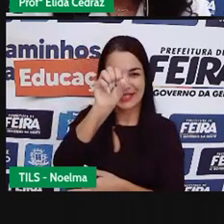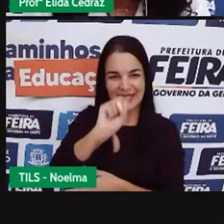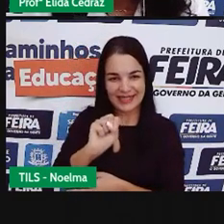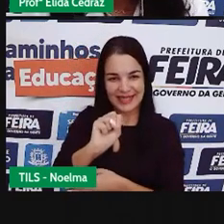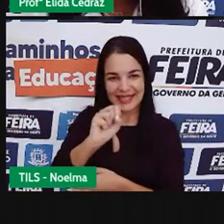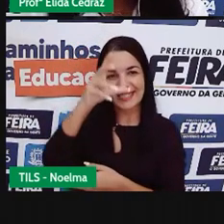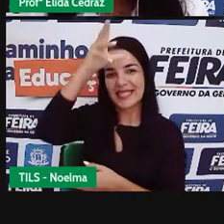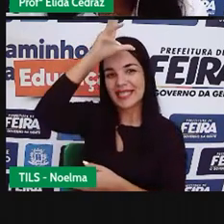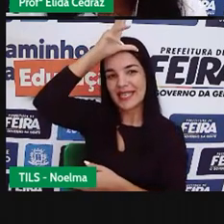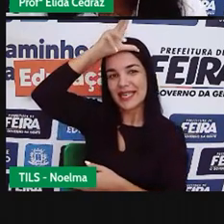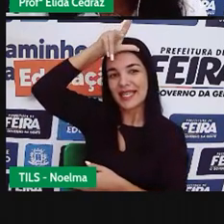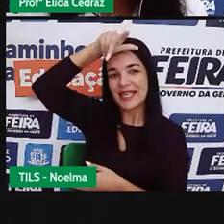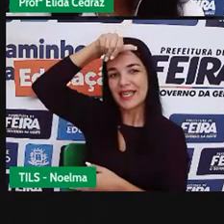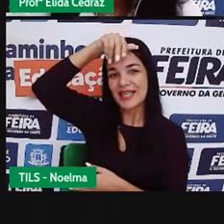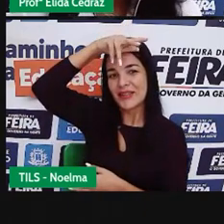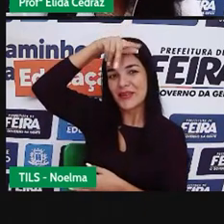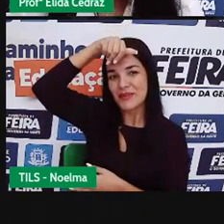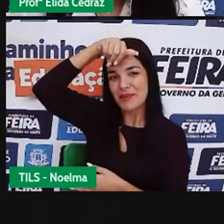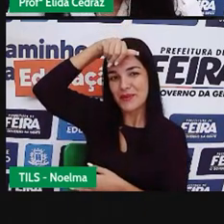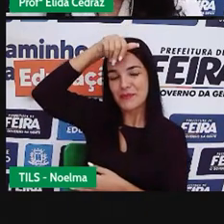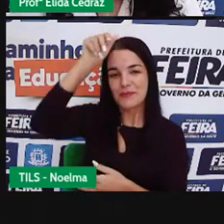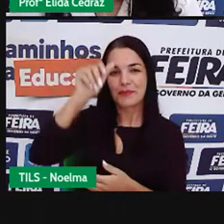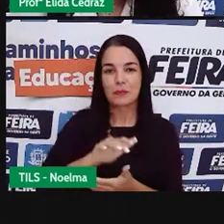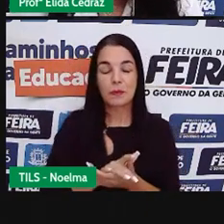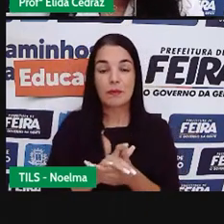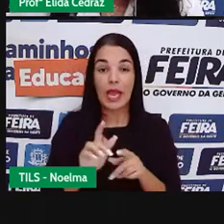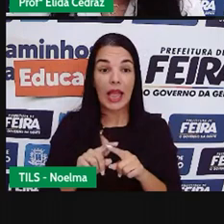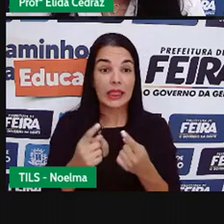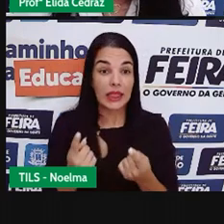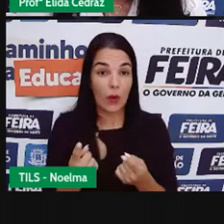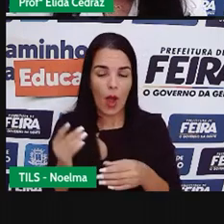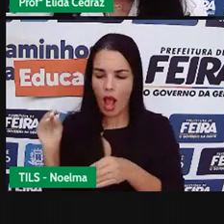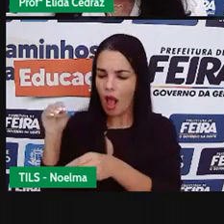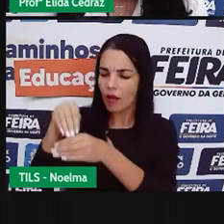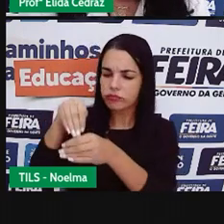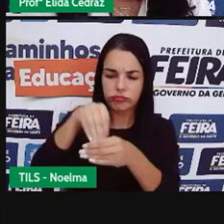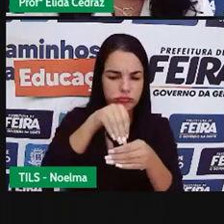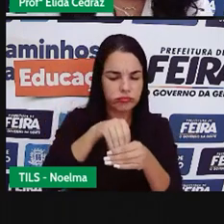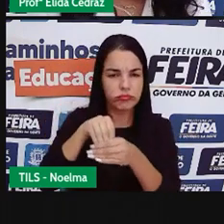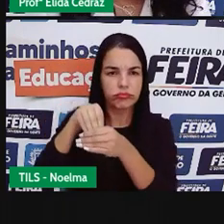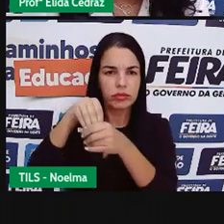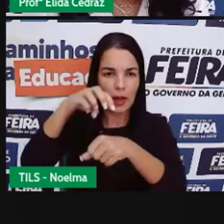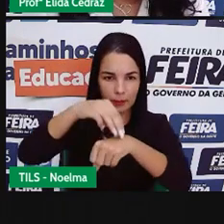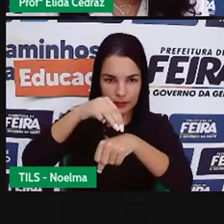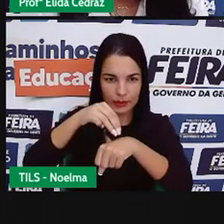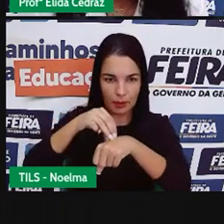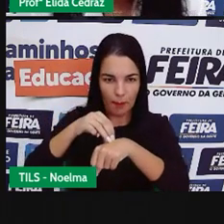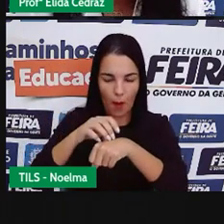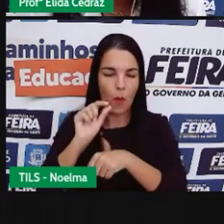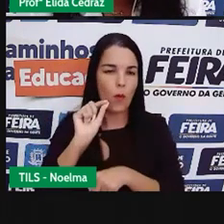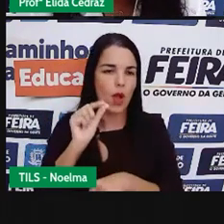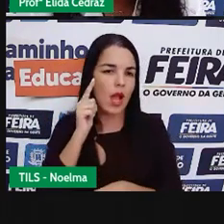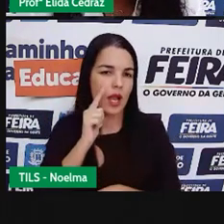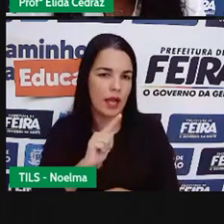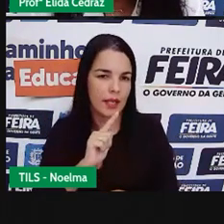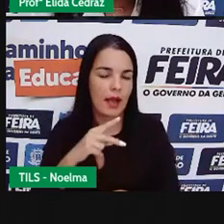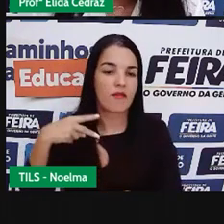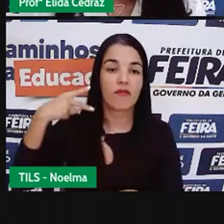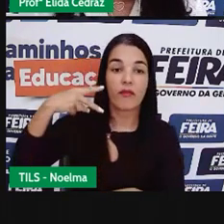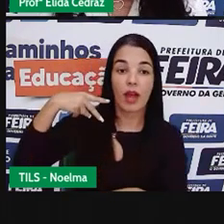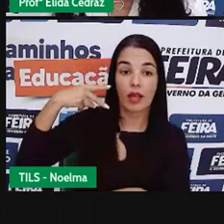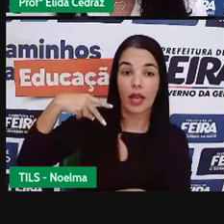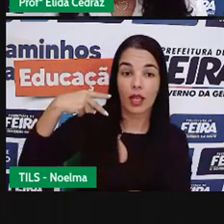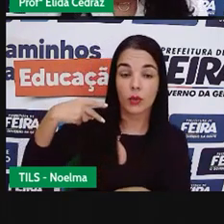Robé Martins da Silva Silva. Nas eleições municipais, elegemos vereadores e o prefeito da